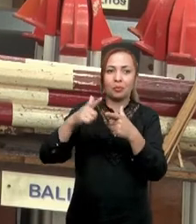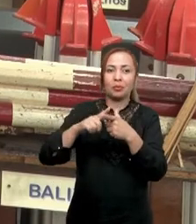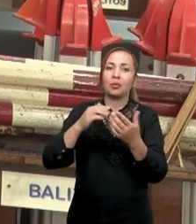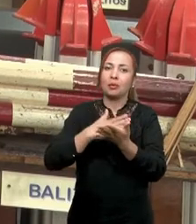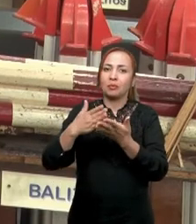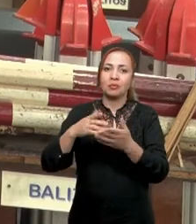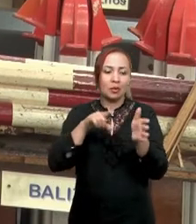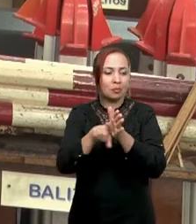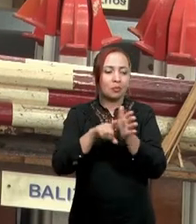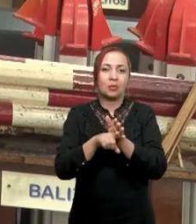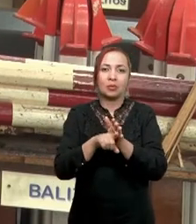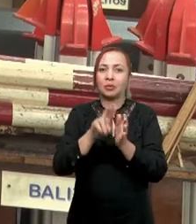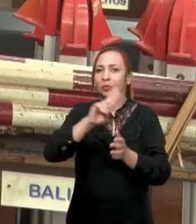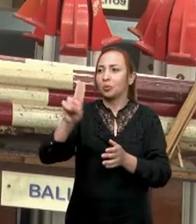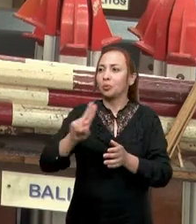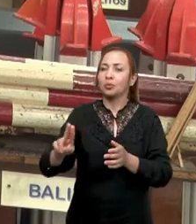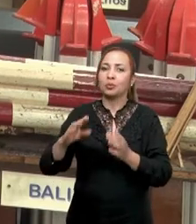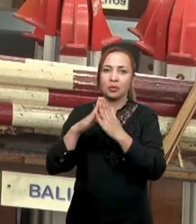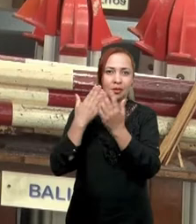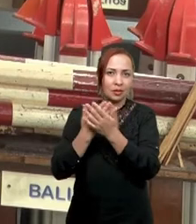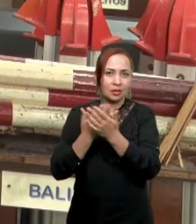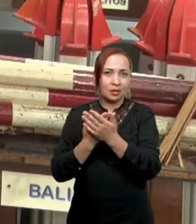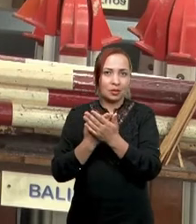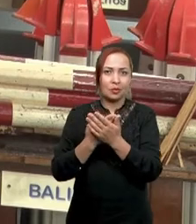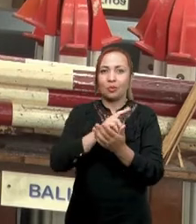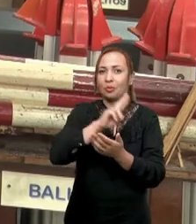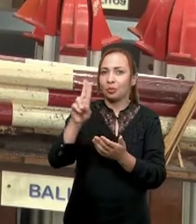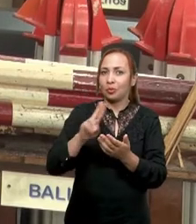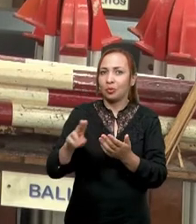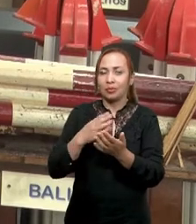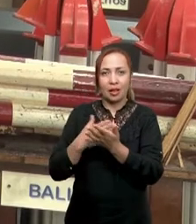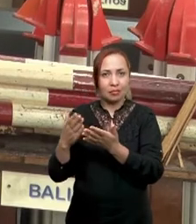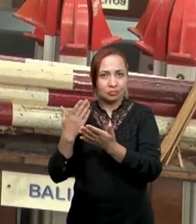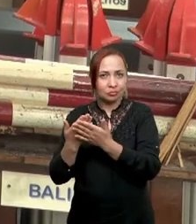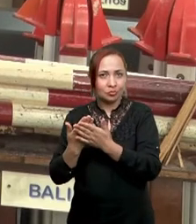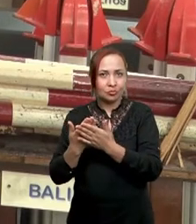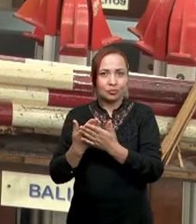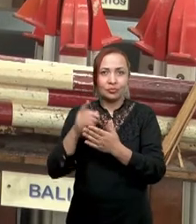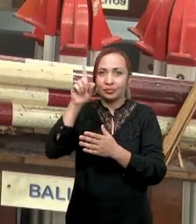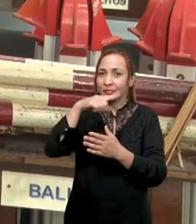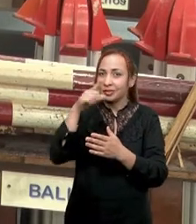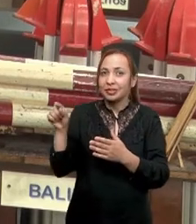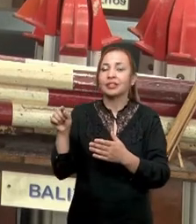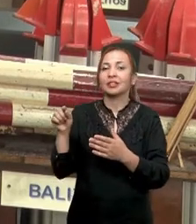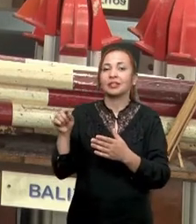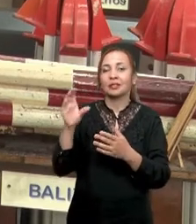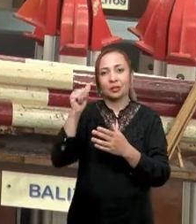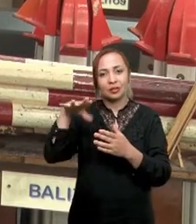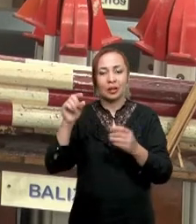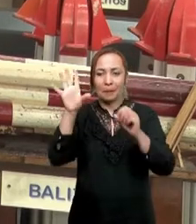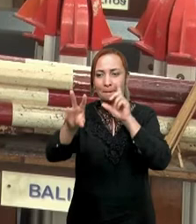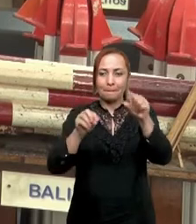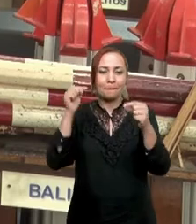começou a perguntar o nome das escolas. E a partir do nome das escolas, eu traçava com o Censo e do Censo eu pegava o ponto da